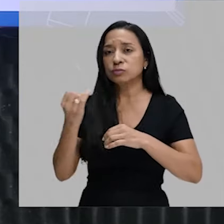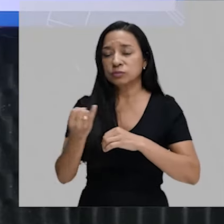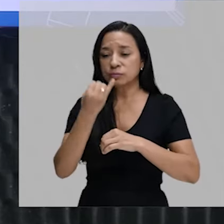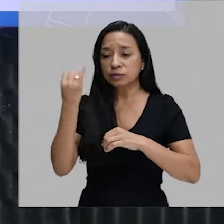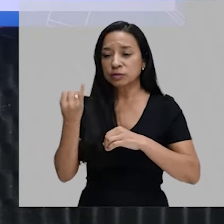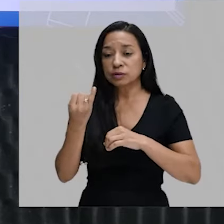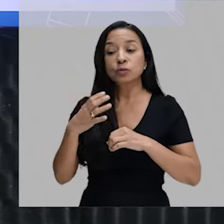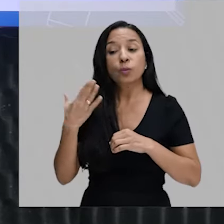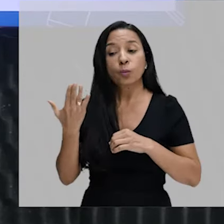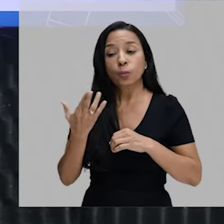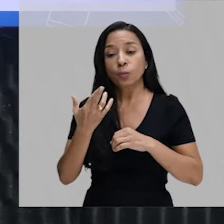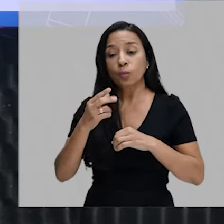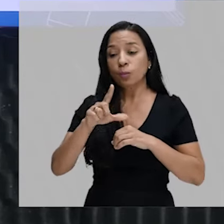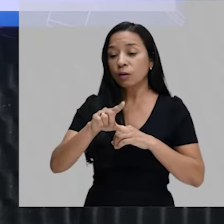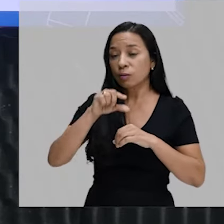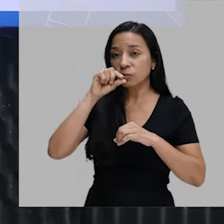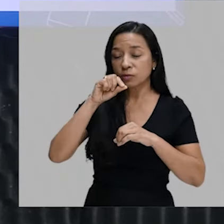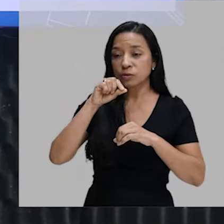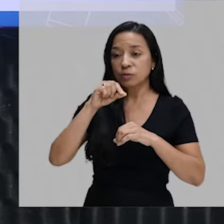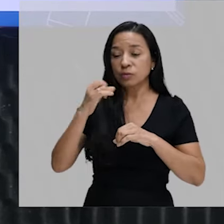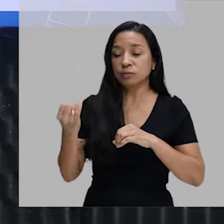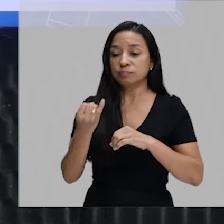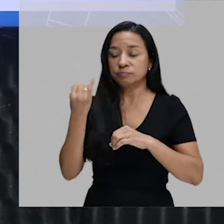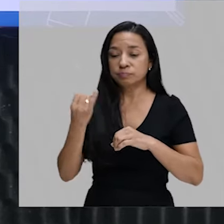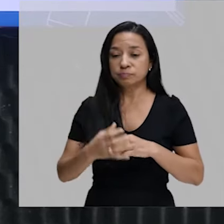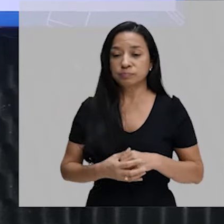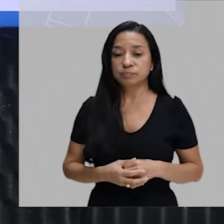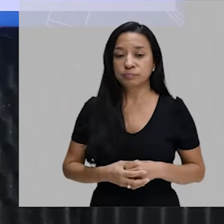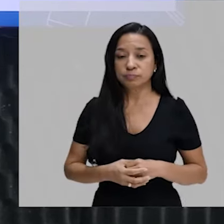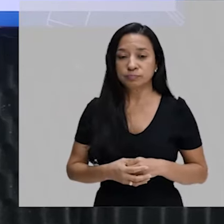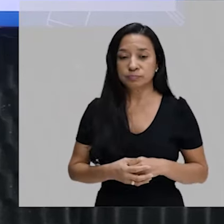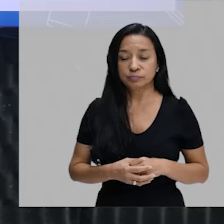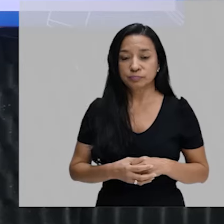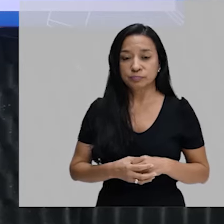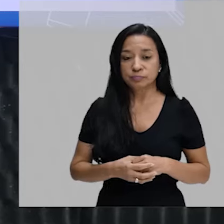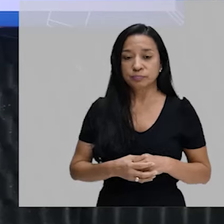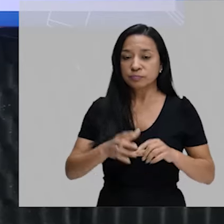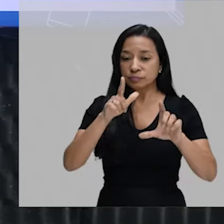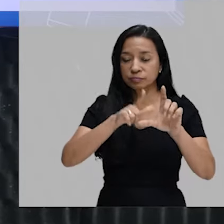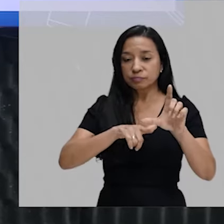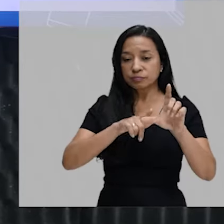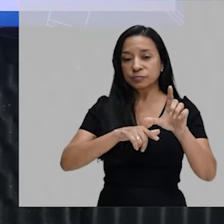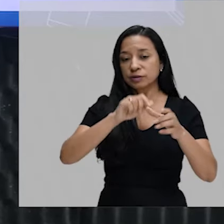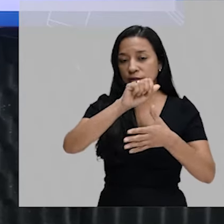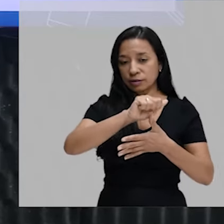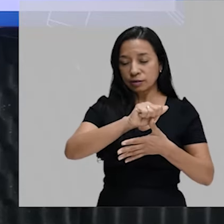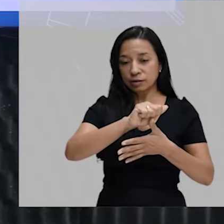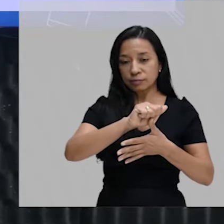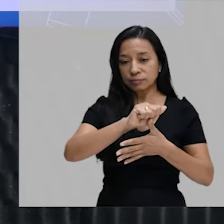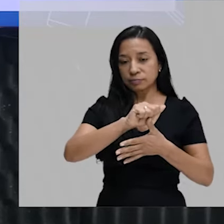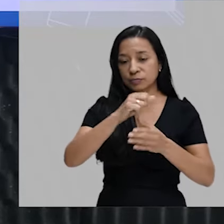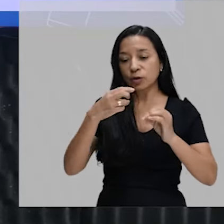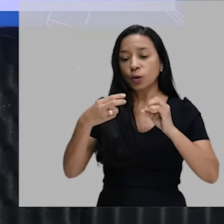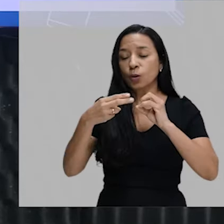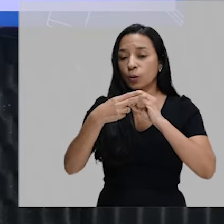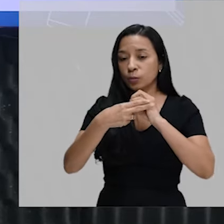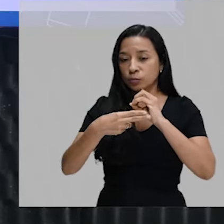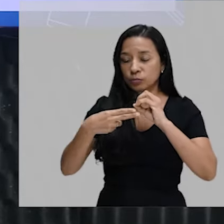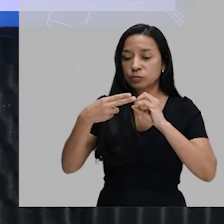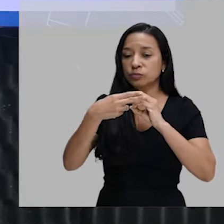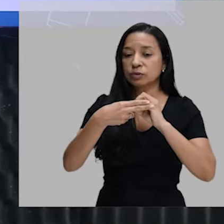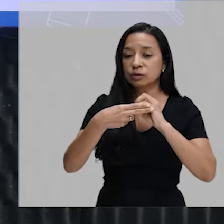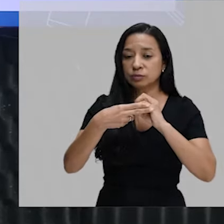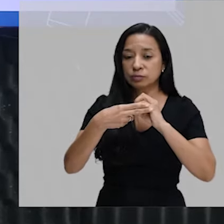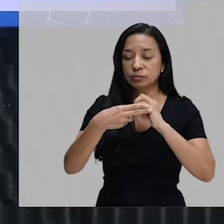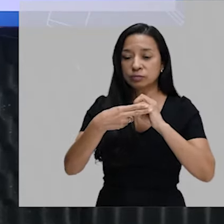vai falar sobre a função dela. Então, letra A. Os nucleolos são estruturas celulares,